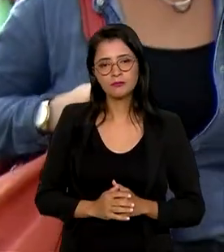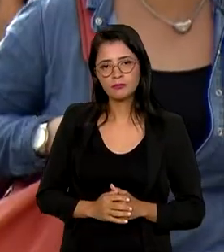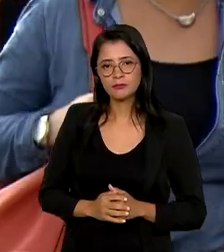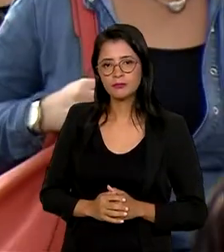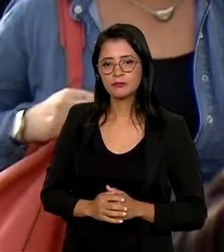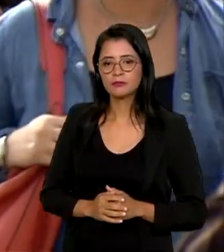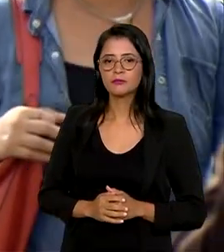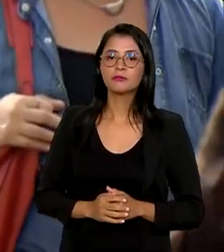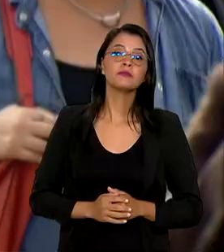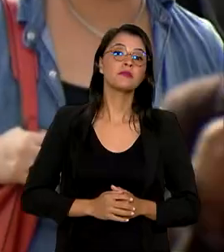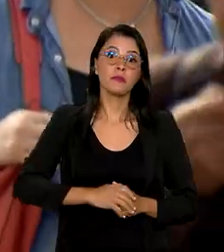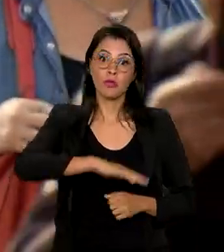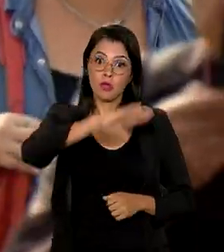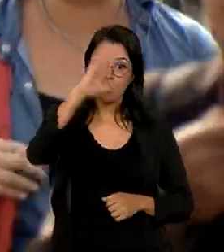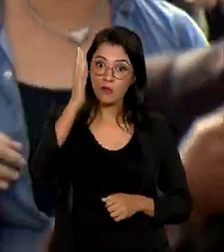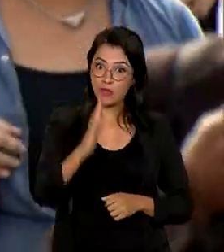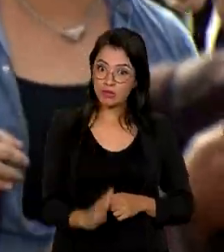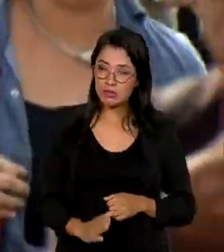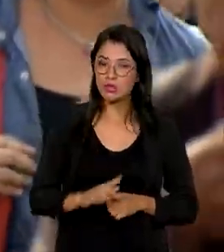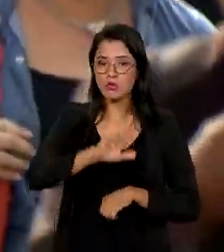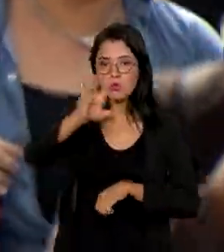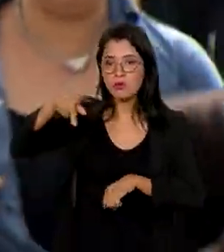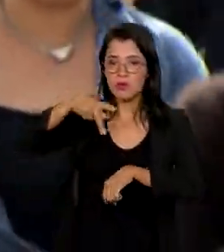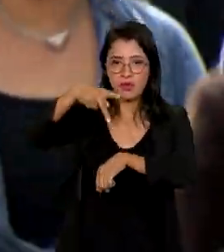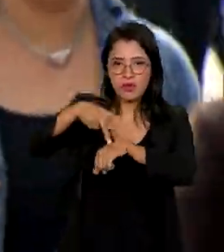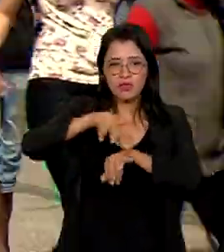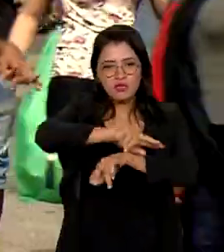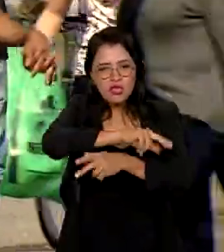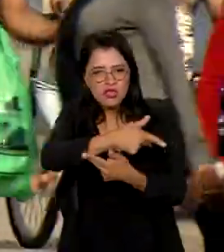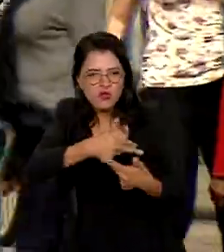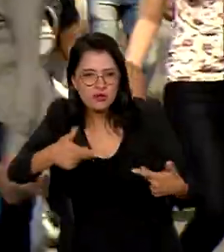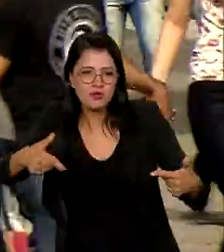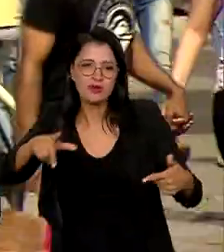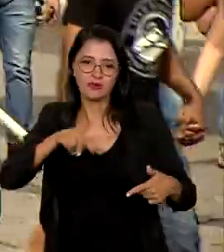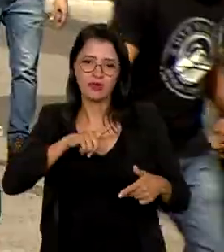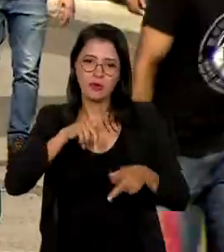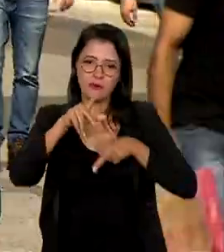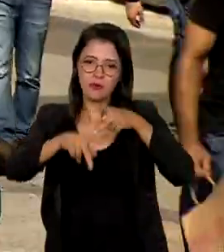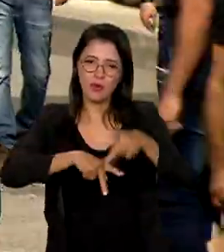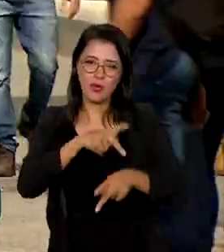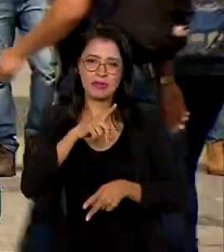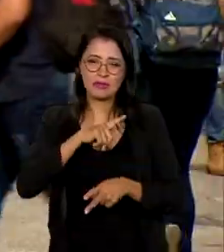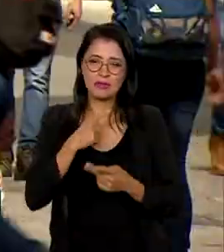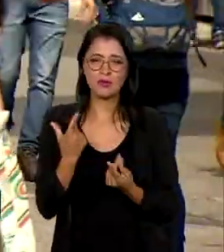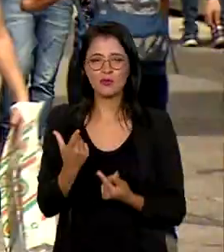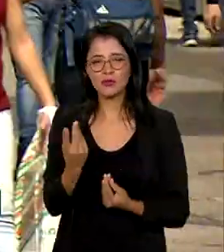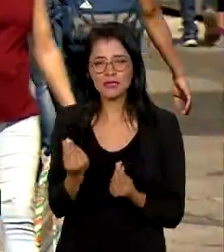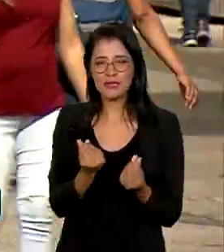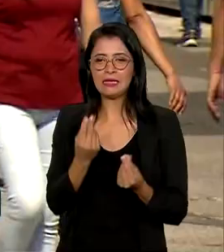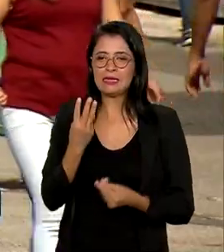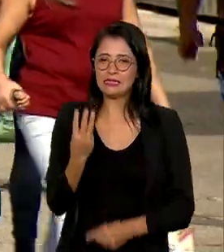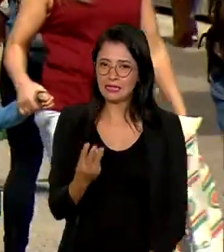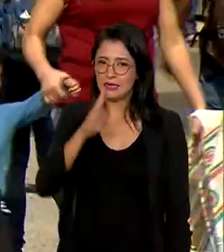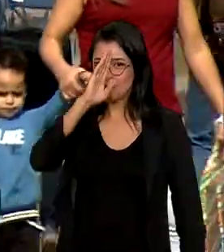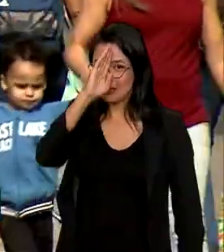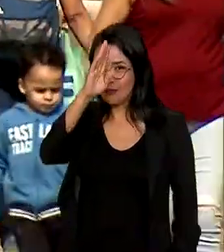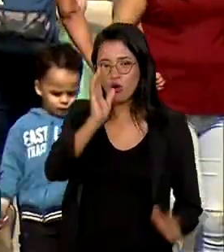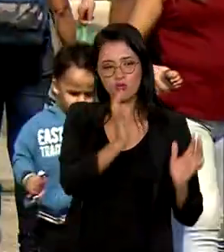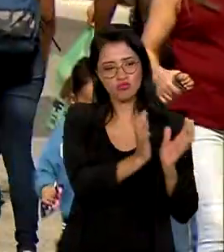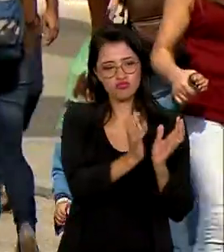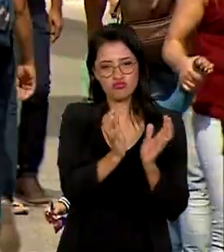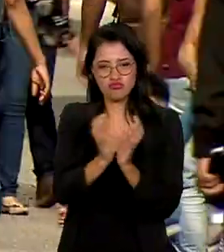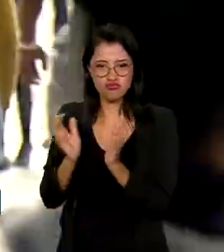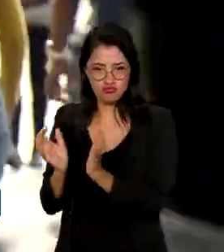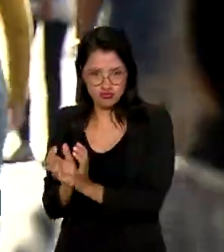O Brasil é um país com grande diversidade. Sua população é composta por três principais grupos